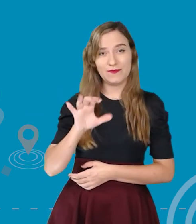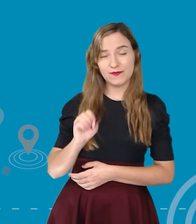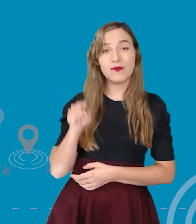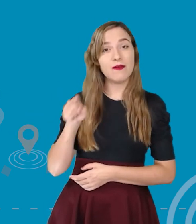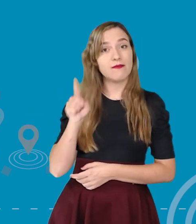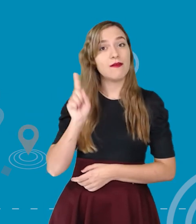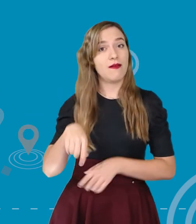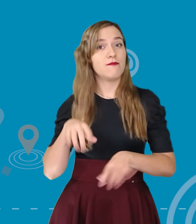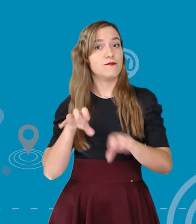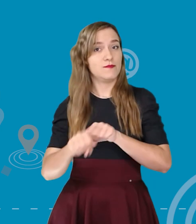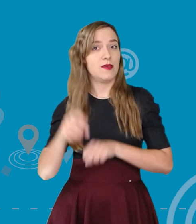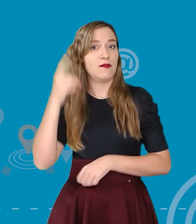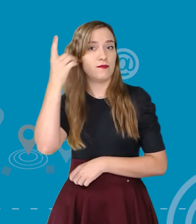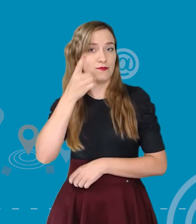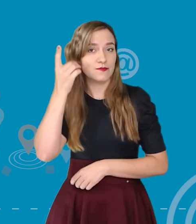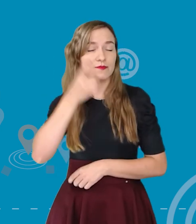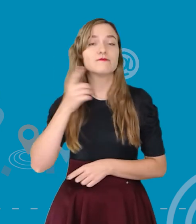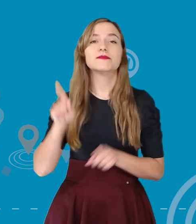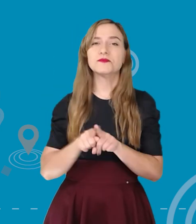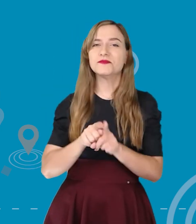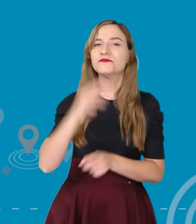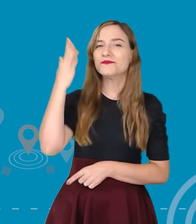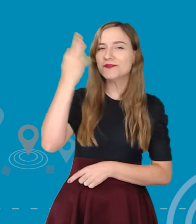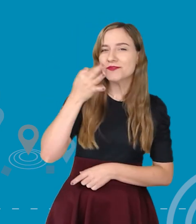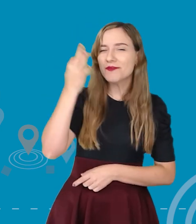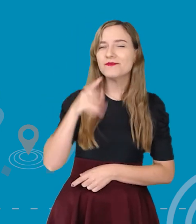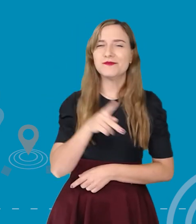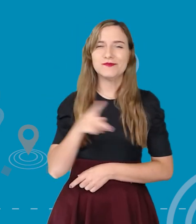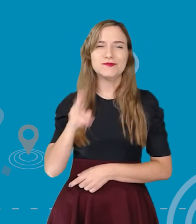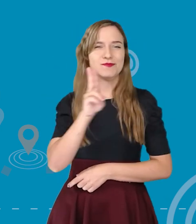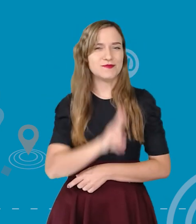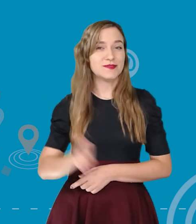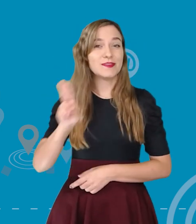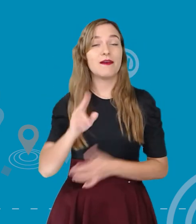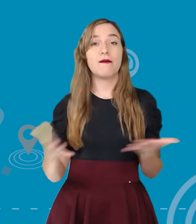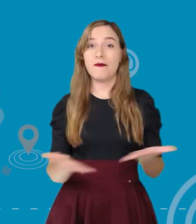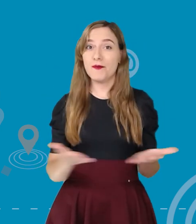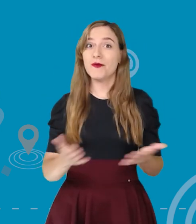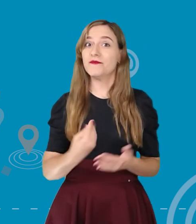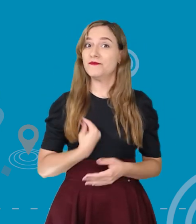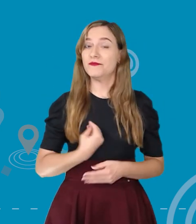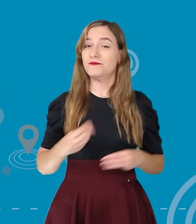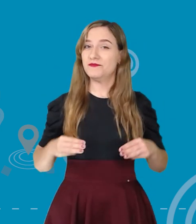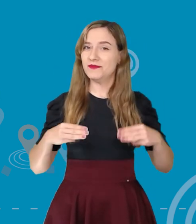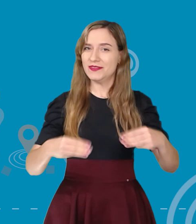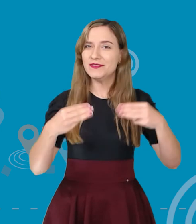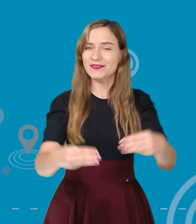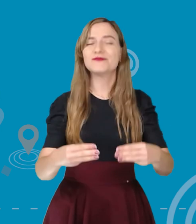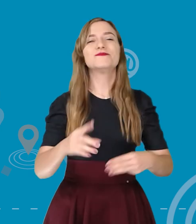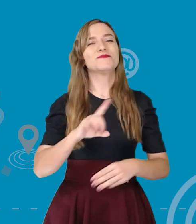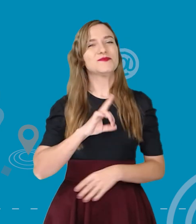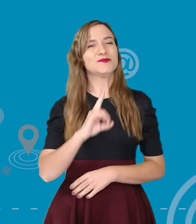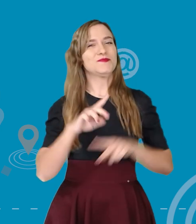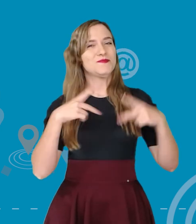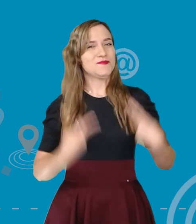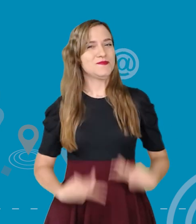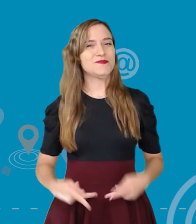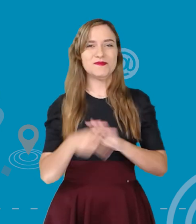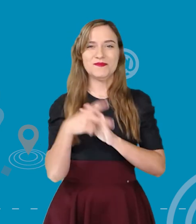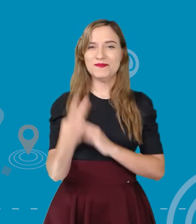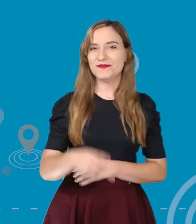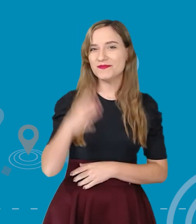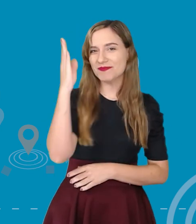advogado, filósofo, professor universitário e atual ministro dos Direitos Humanos do Brasil.